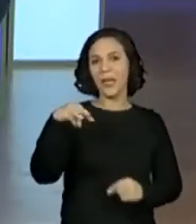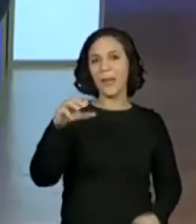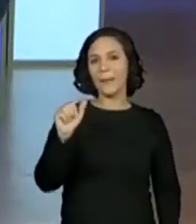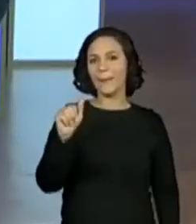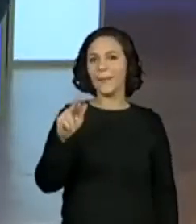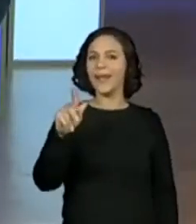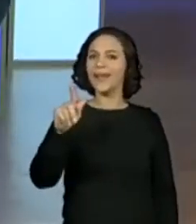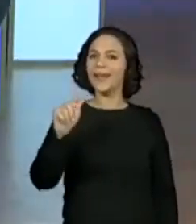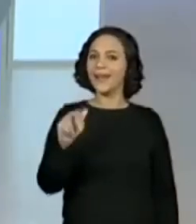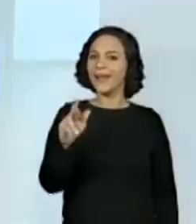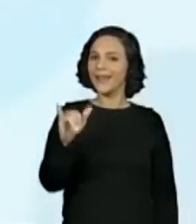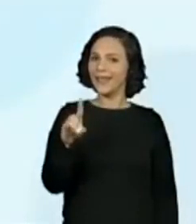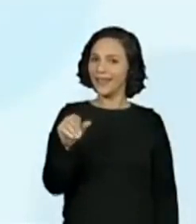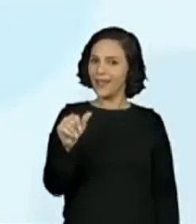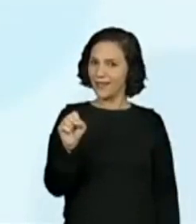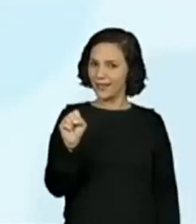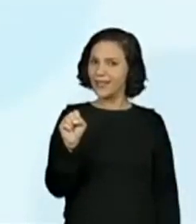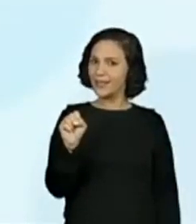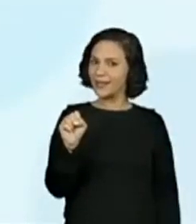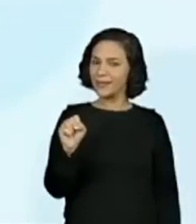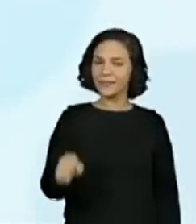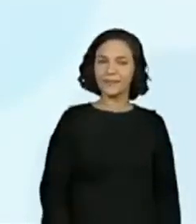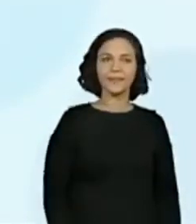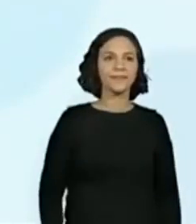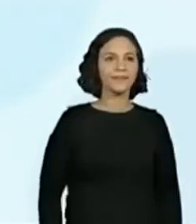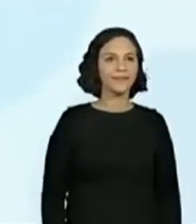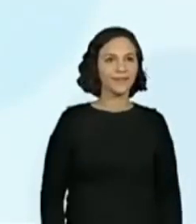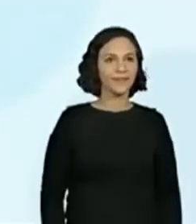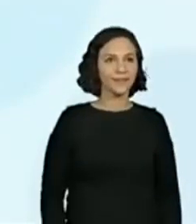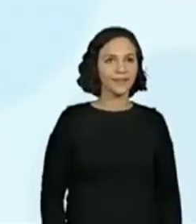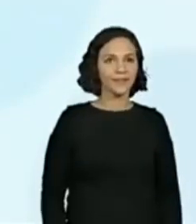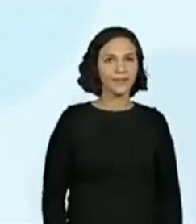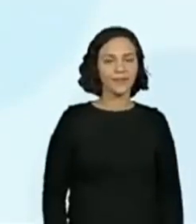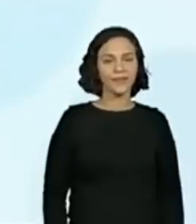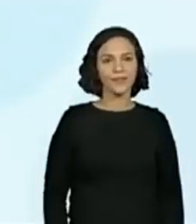Margaridas. É isso? Isso.